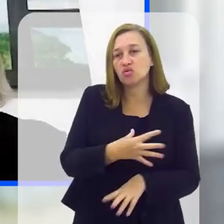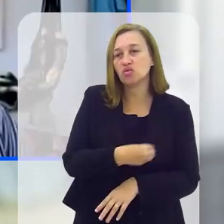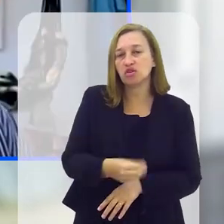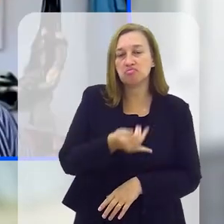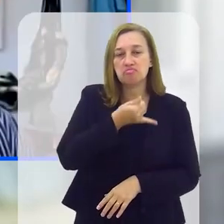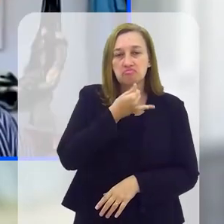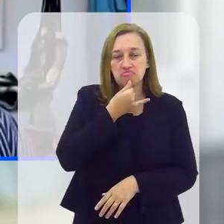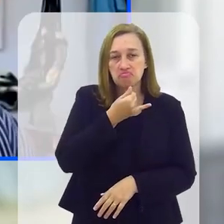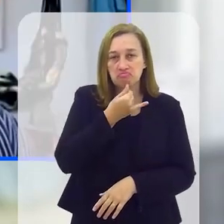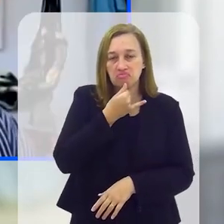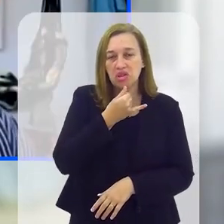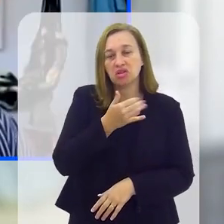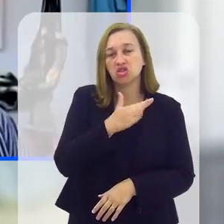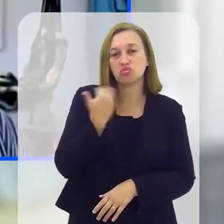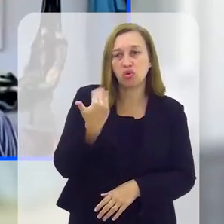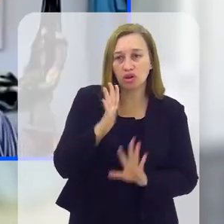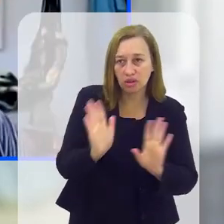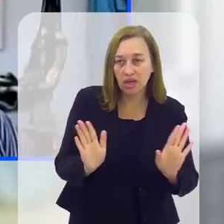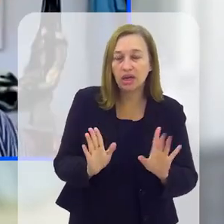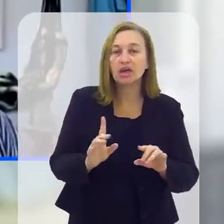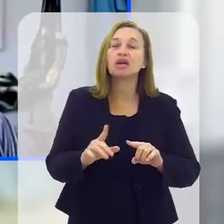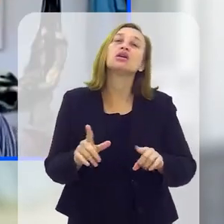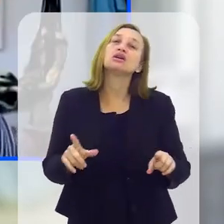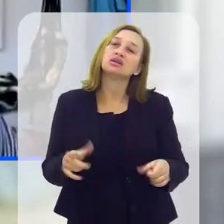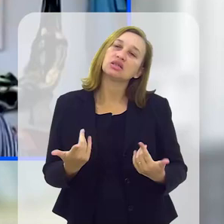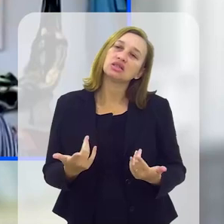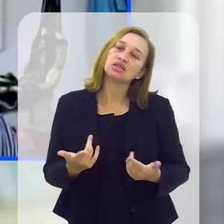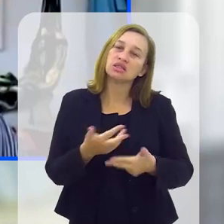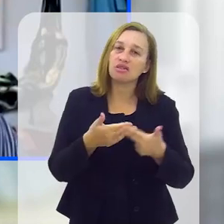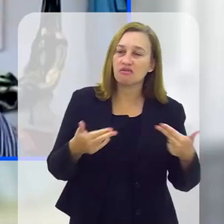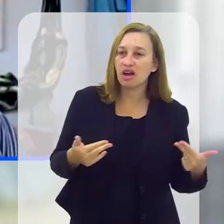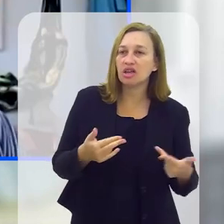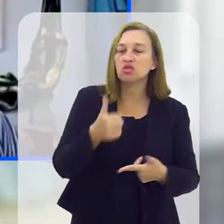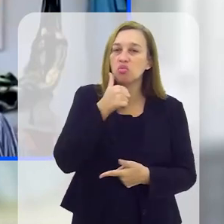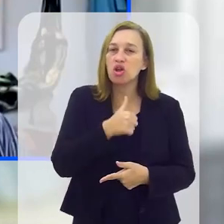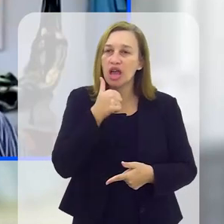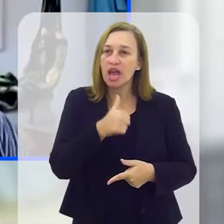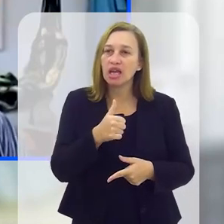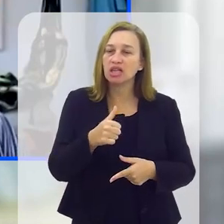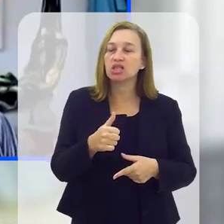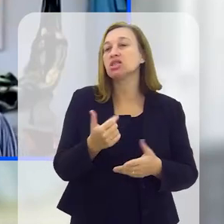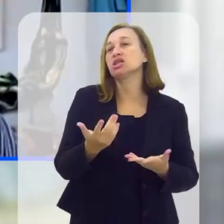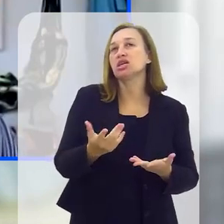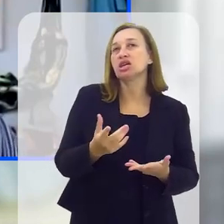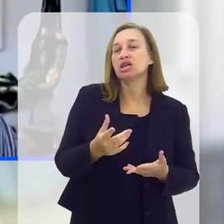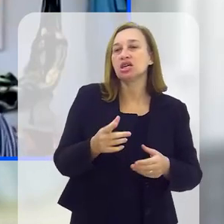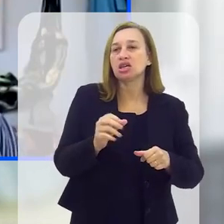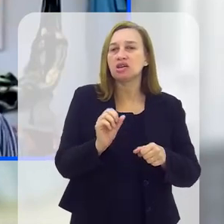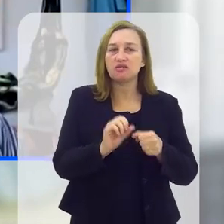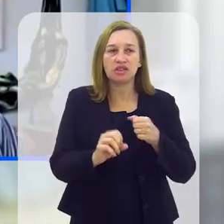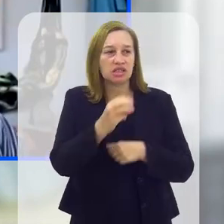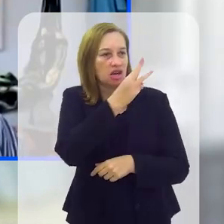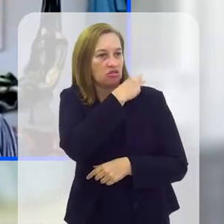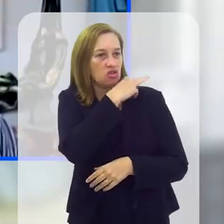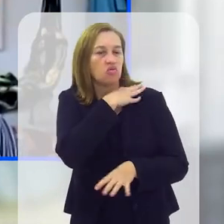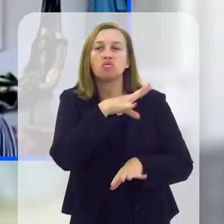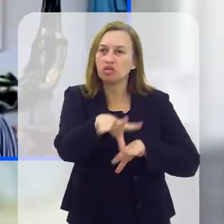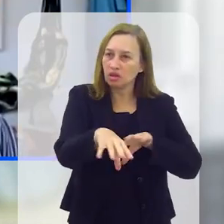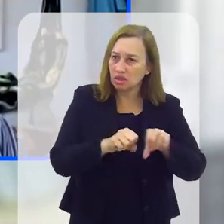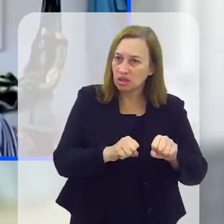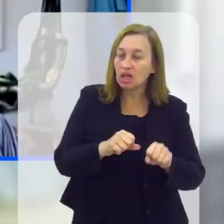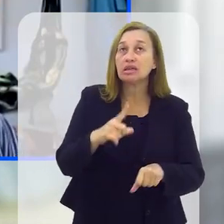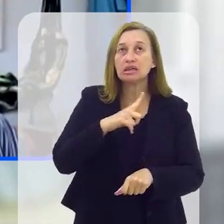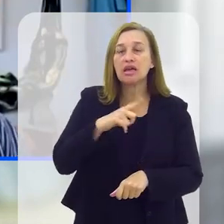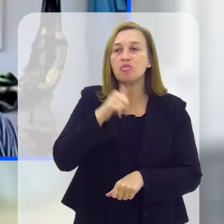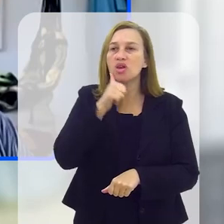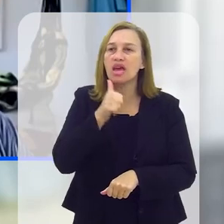encantadoras, né? Há mulheres ali que concluíram o terceiro grau, fizeram faculdade. Há mulheres ali que são enfermeiras, que são